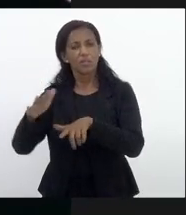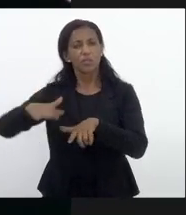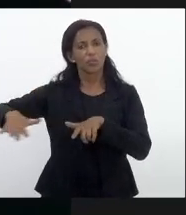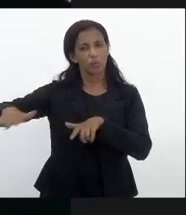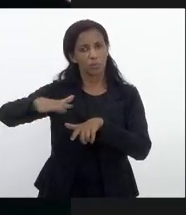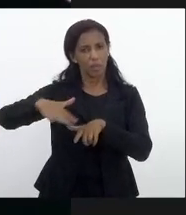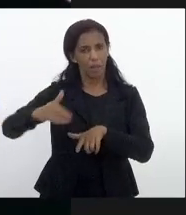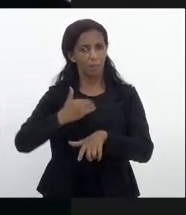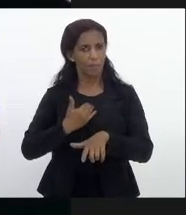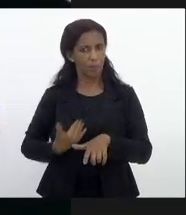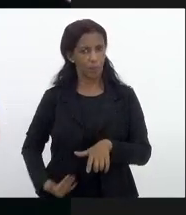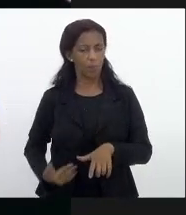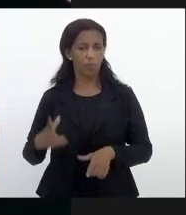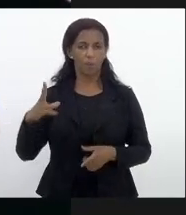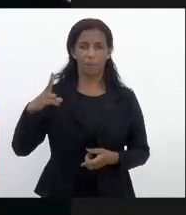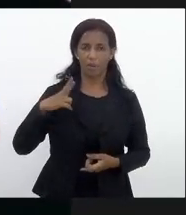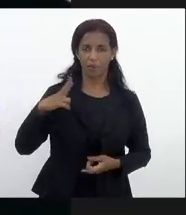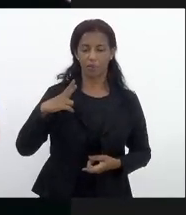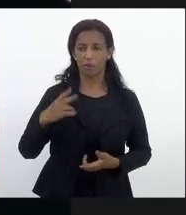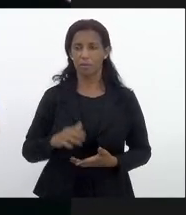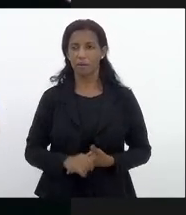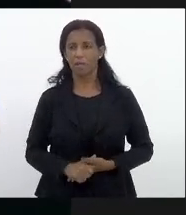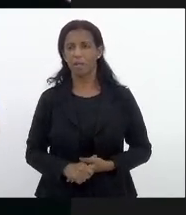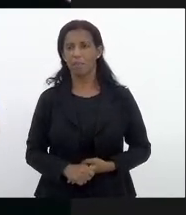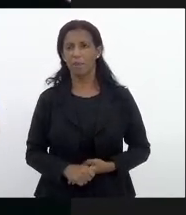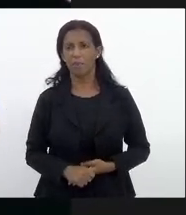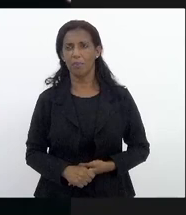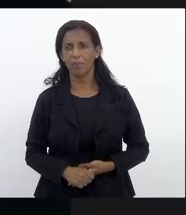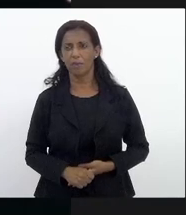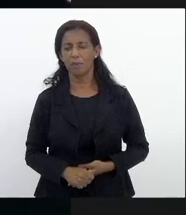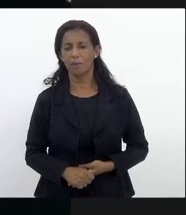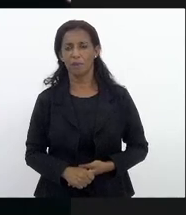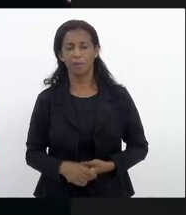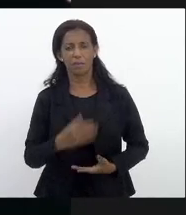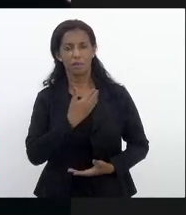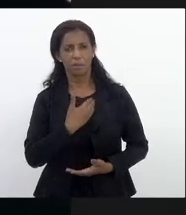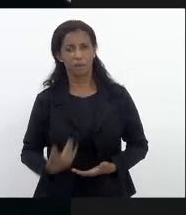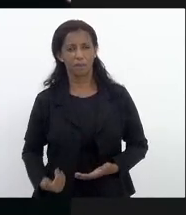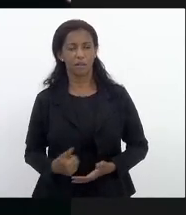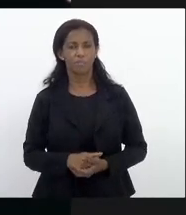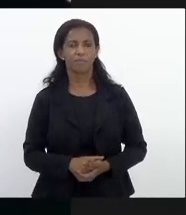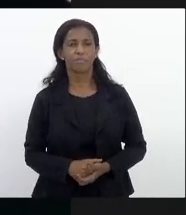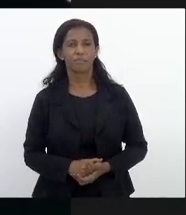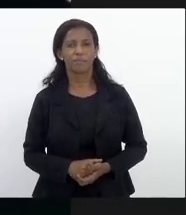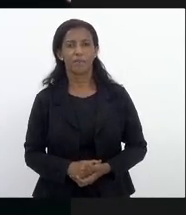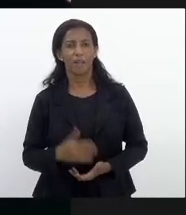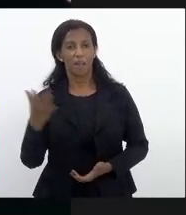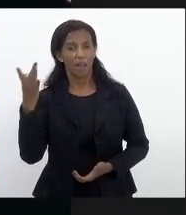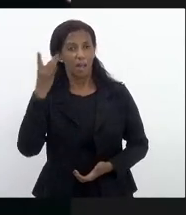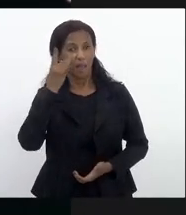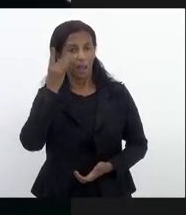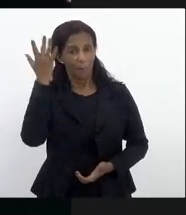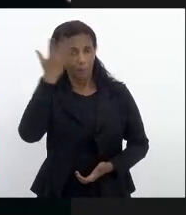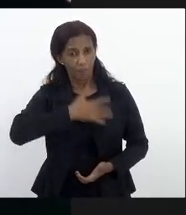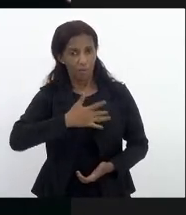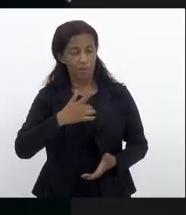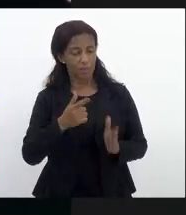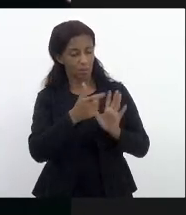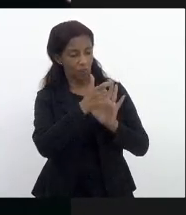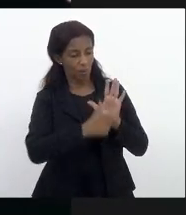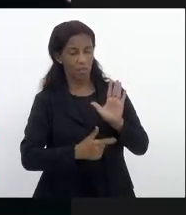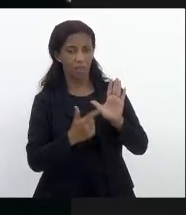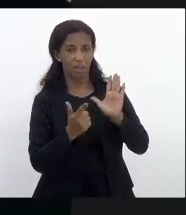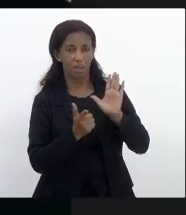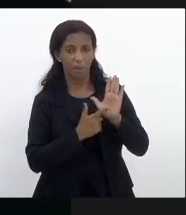públicos privados não, perdão desculpem é o parágrafo único diz assim a comprovação a que se refere o CAPS